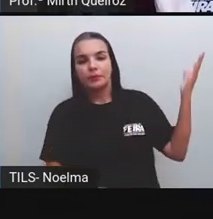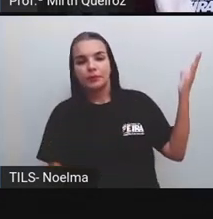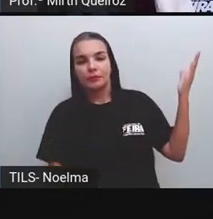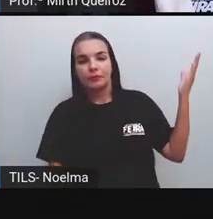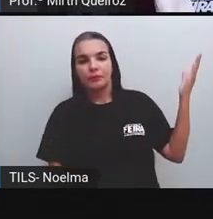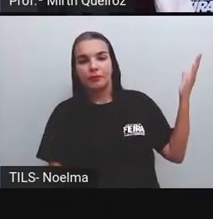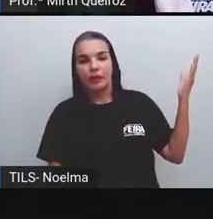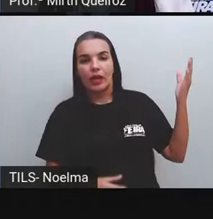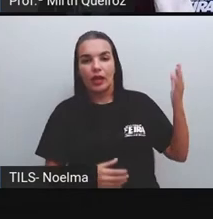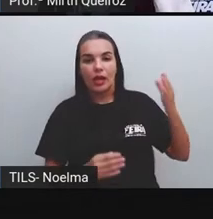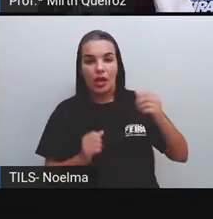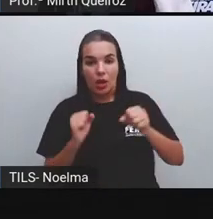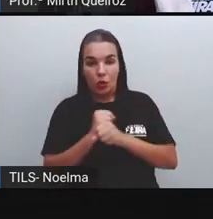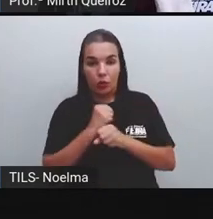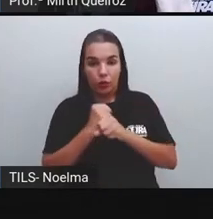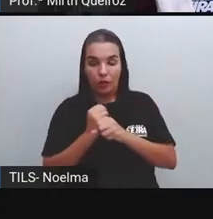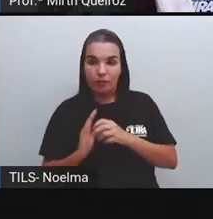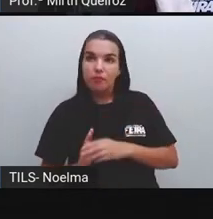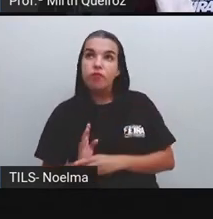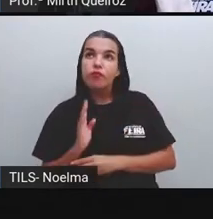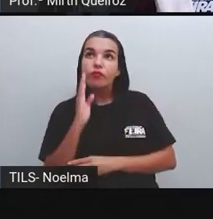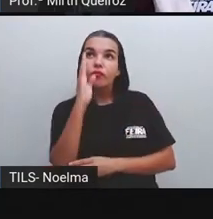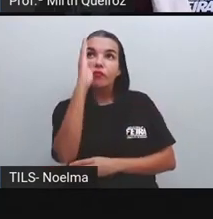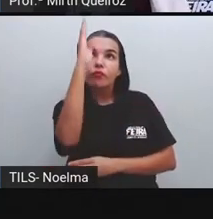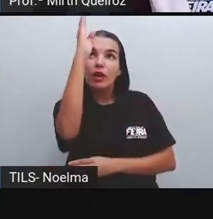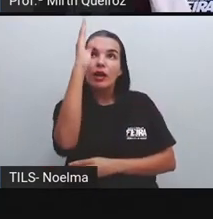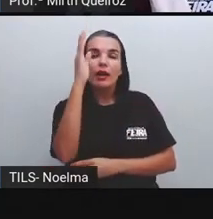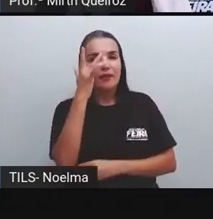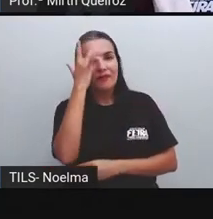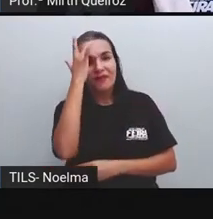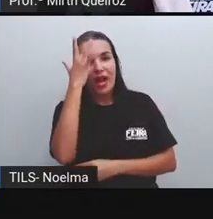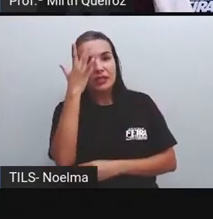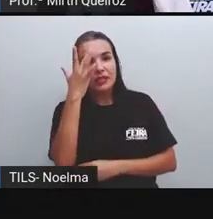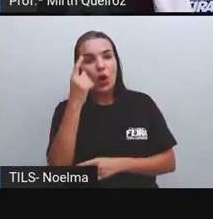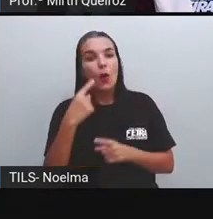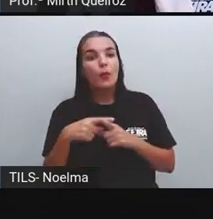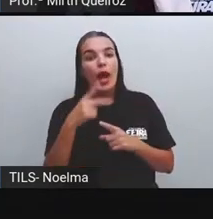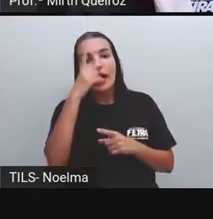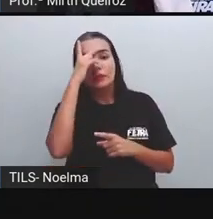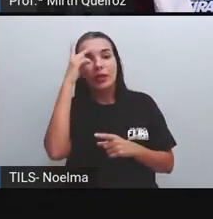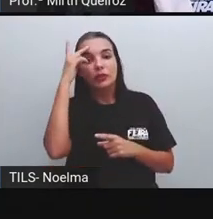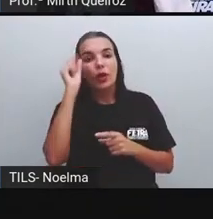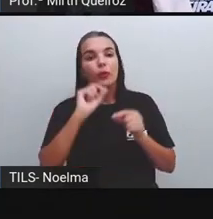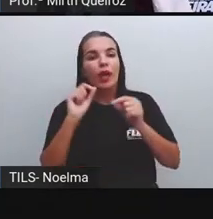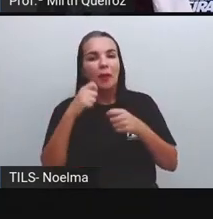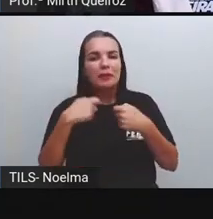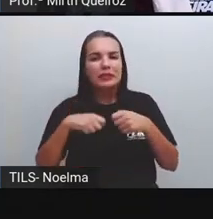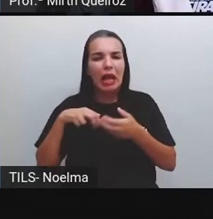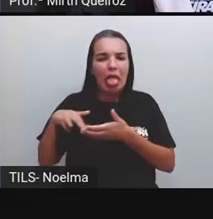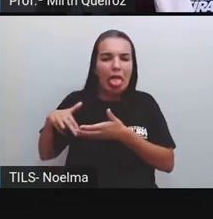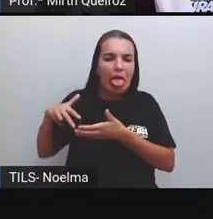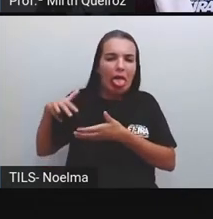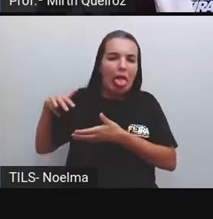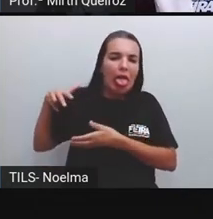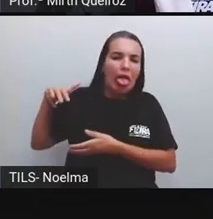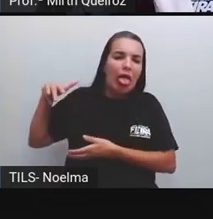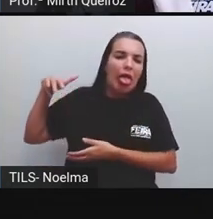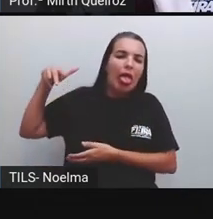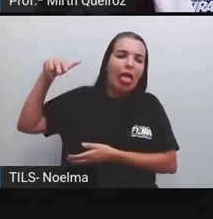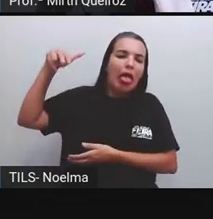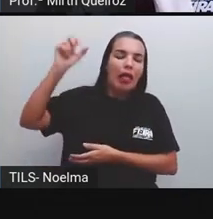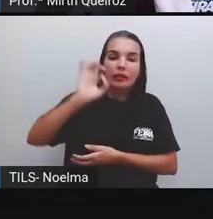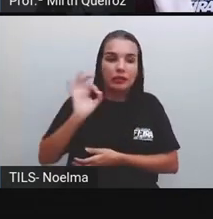facilitou aí o transporte, né? Das pessoas, né? Para as pessoas chegarem até a cidade baixa. Foi algo positivo, né? As